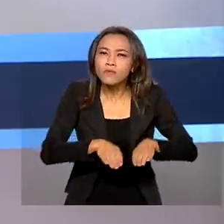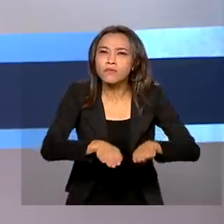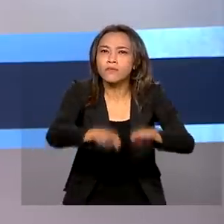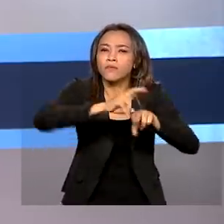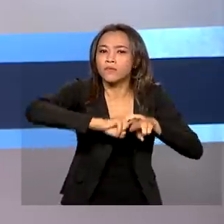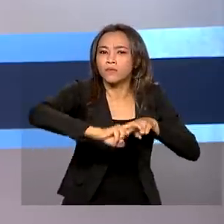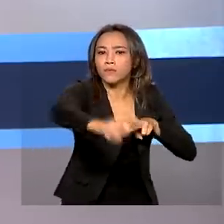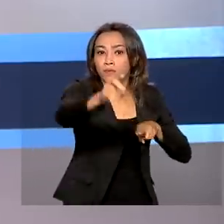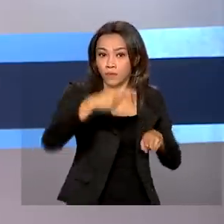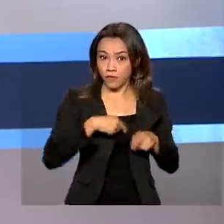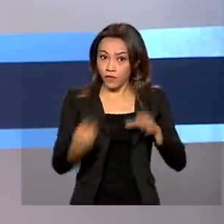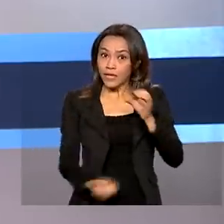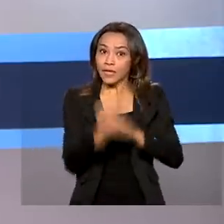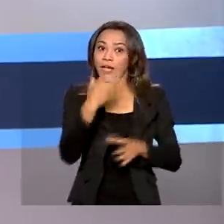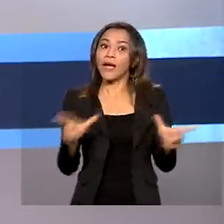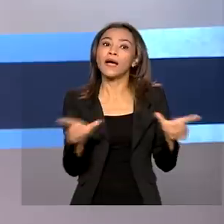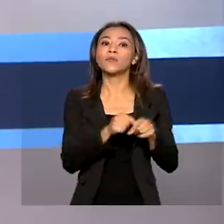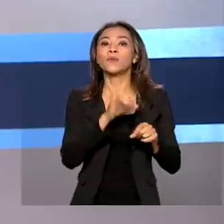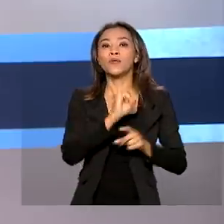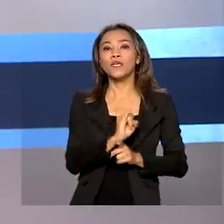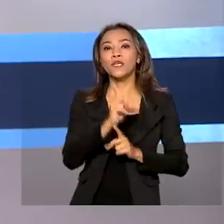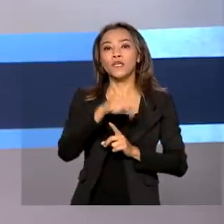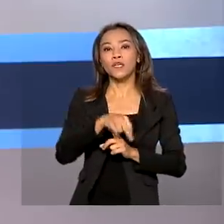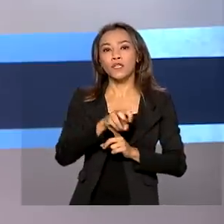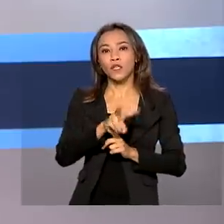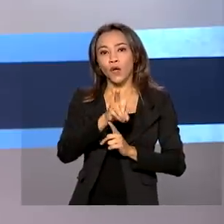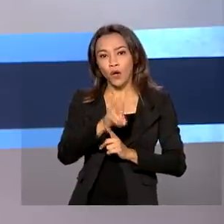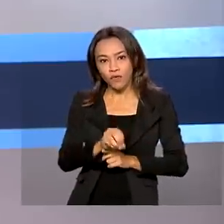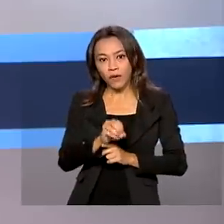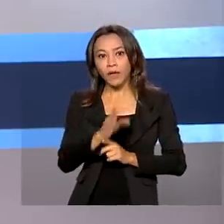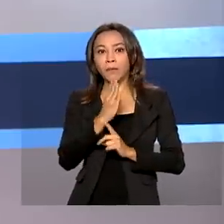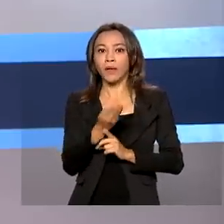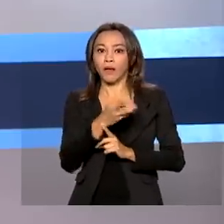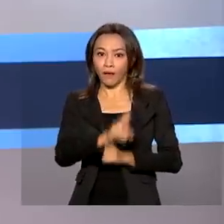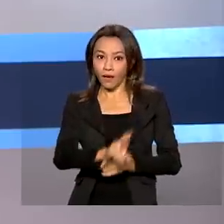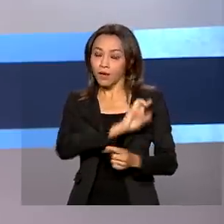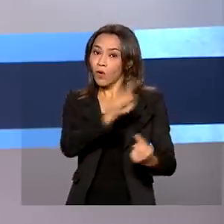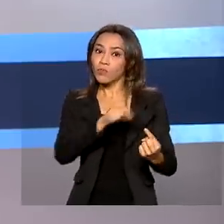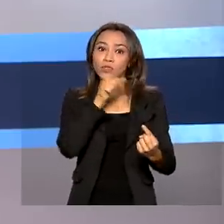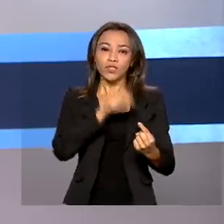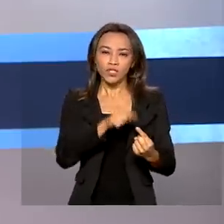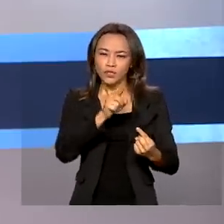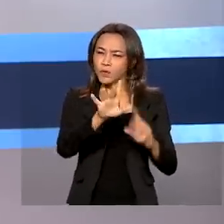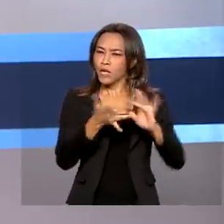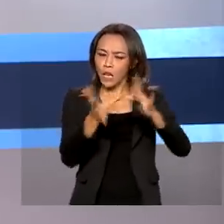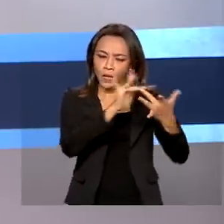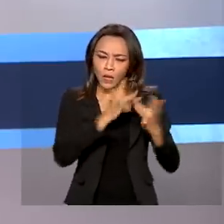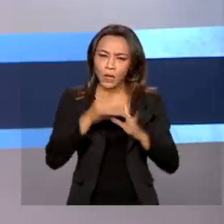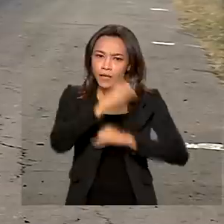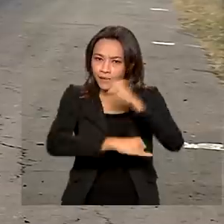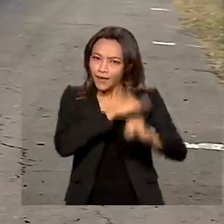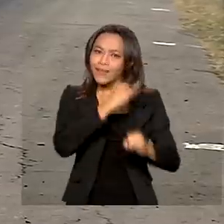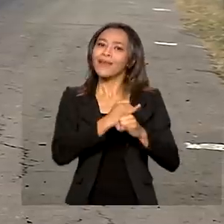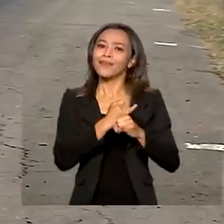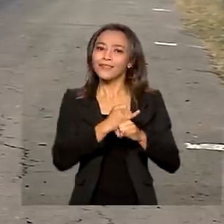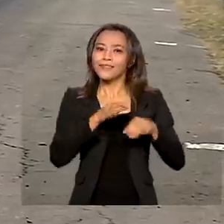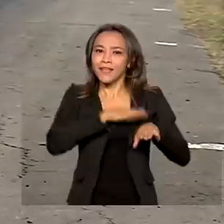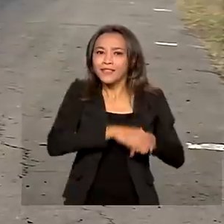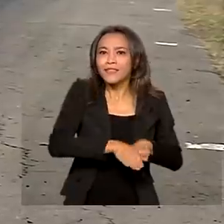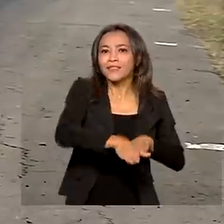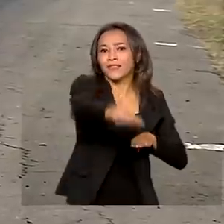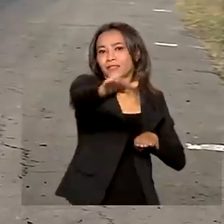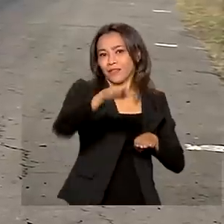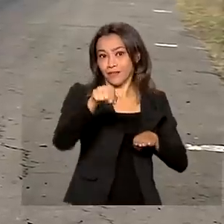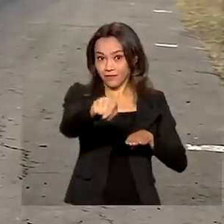um sistema para aumentar a segurança, a eficácia, logística e a conectividade nas estradas federais. O